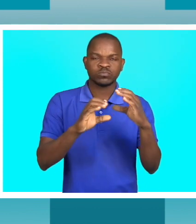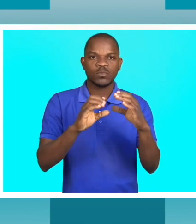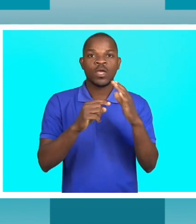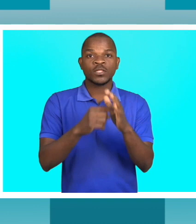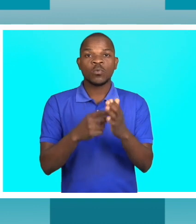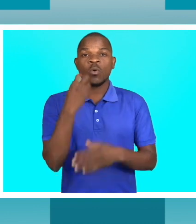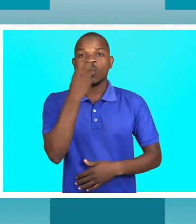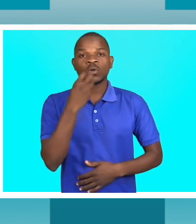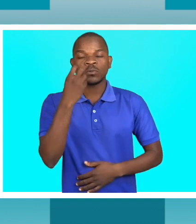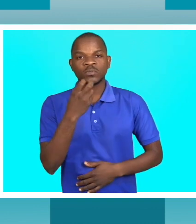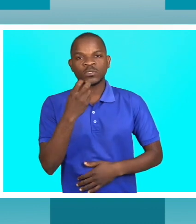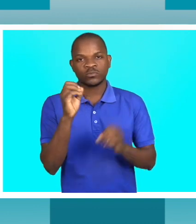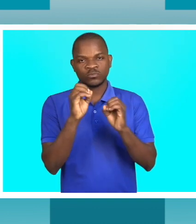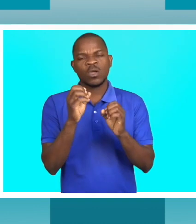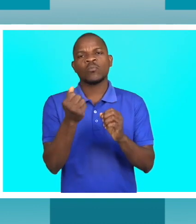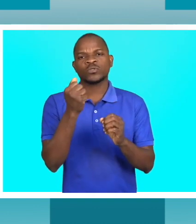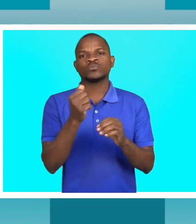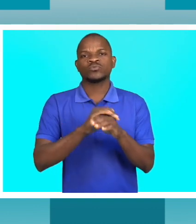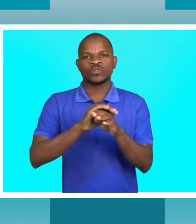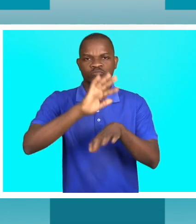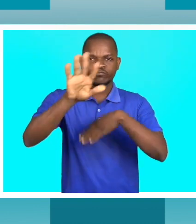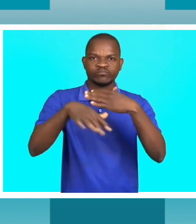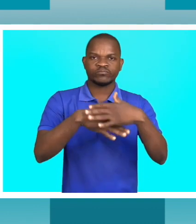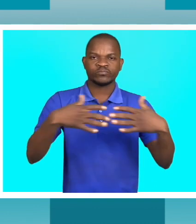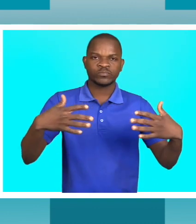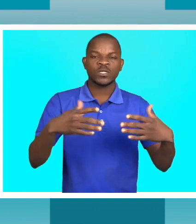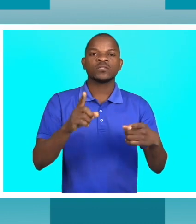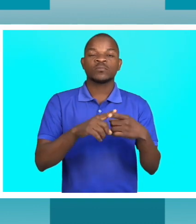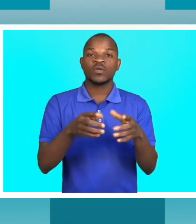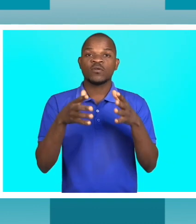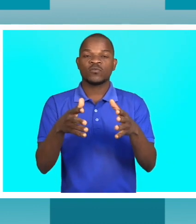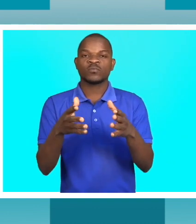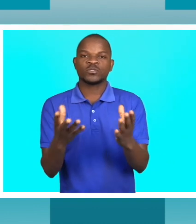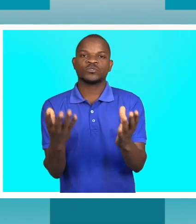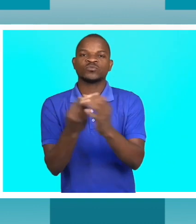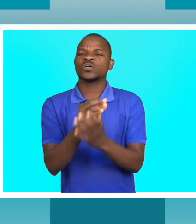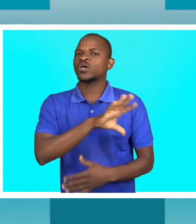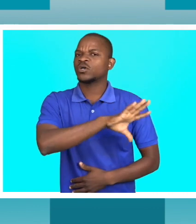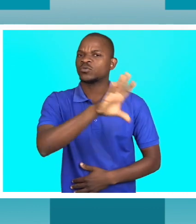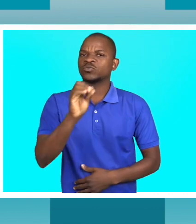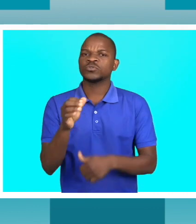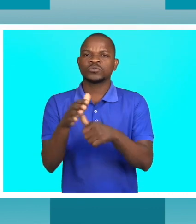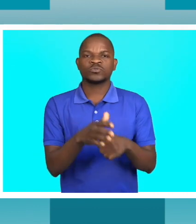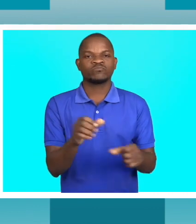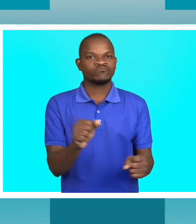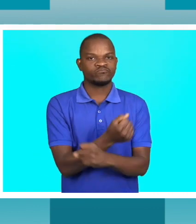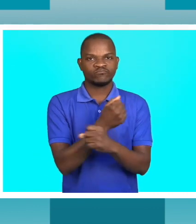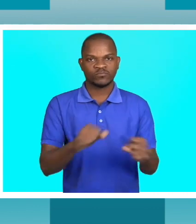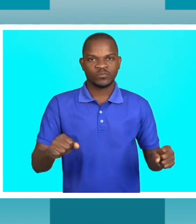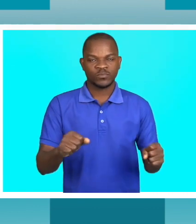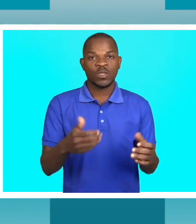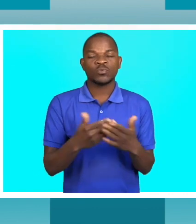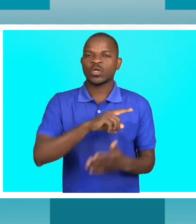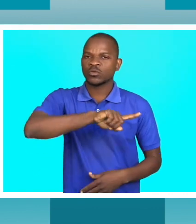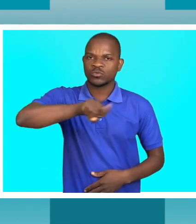Podemos nos comunicar, mesmo que não seja pela língua, mas também pelos gestos. E eu acho que é uma forma de juntar a todos,